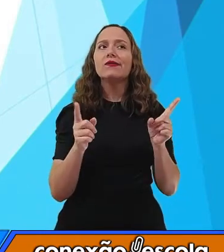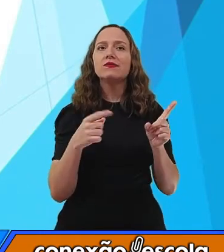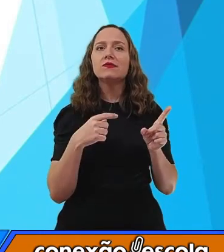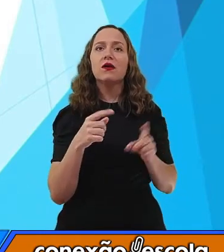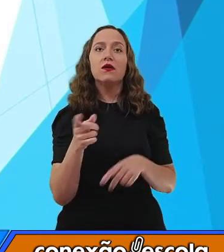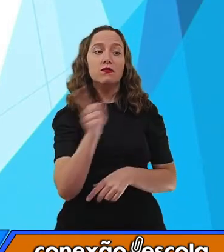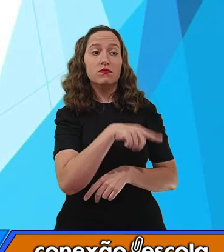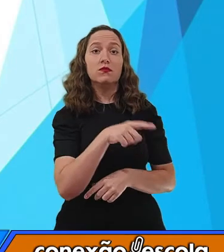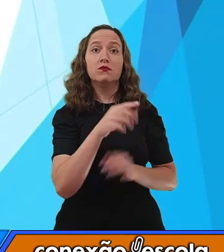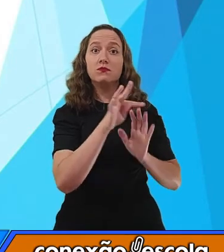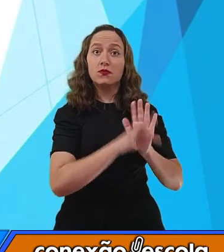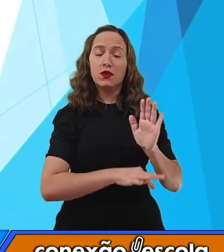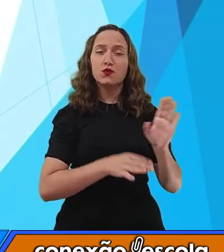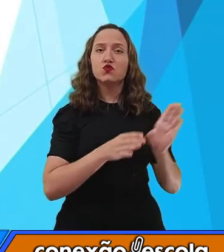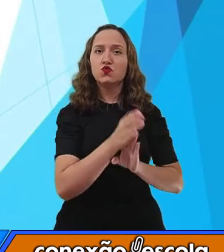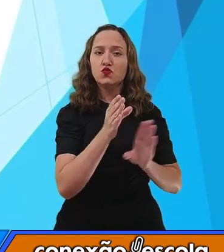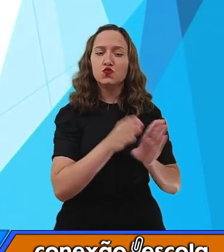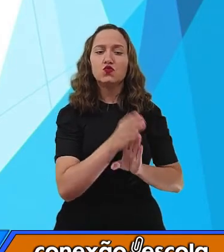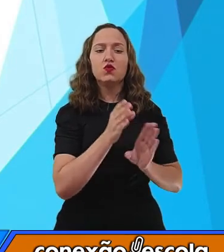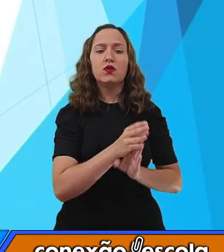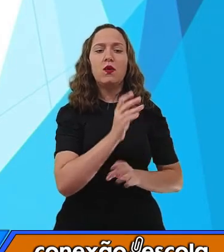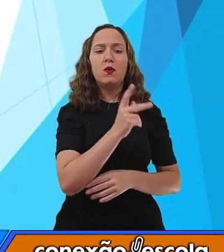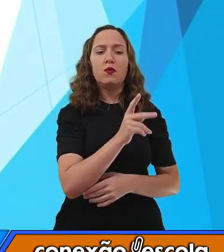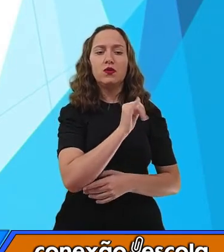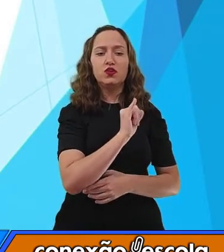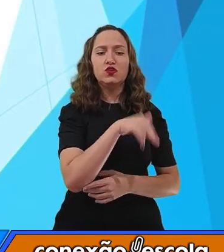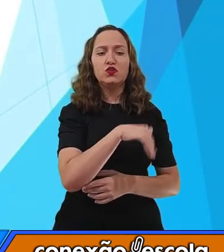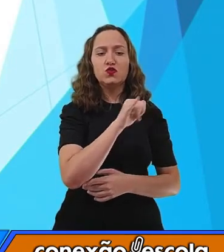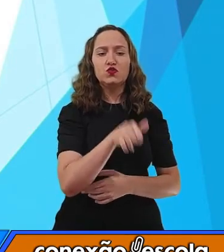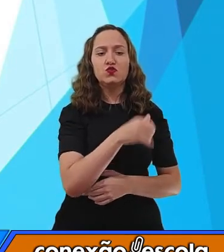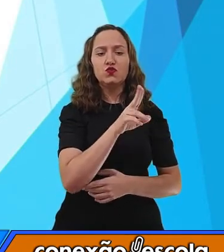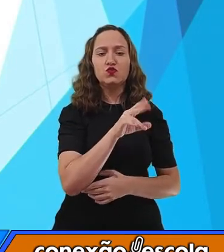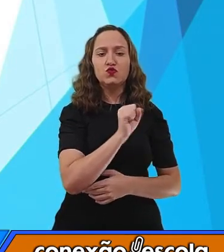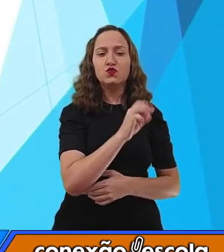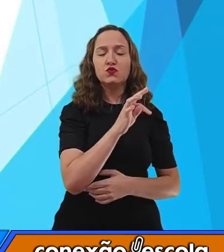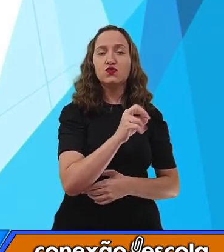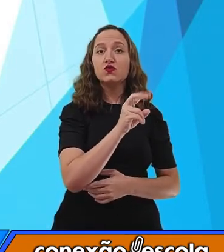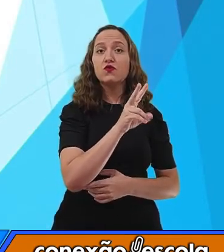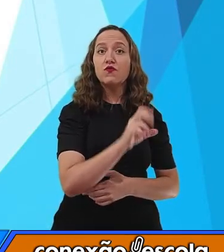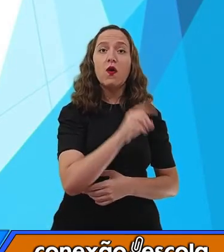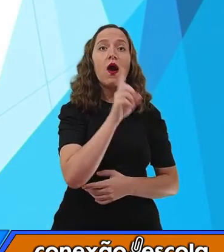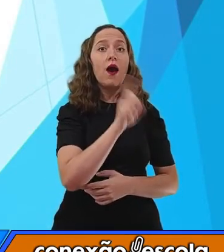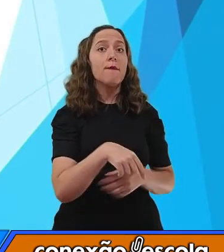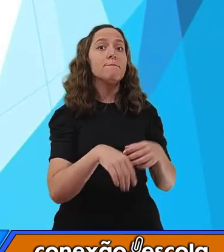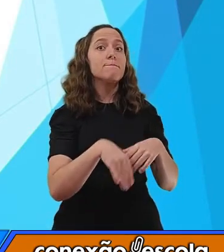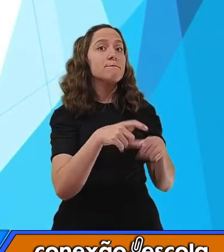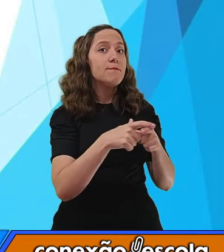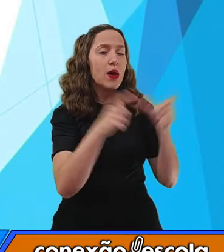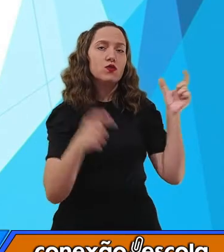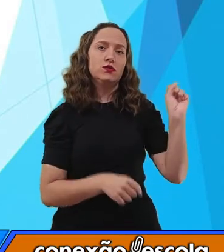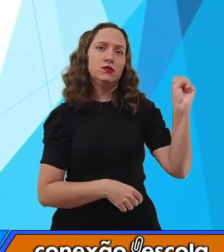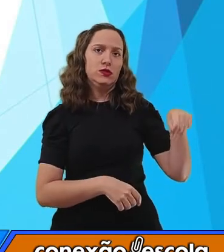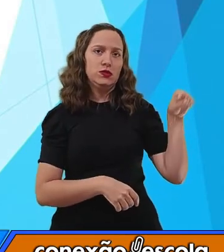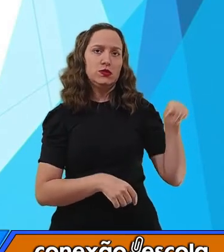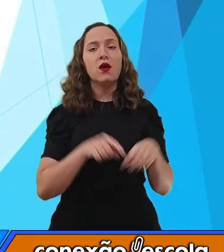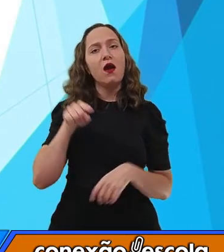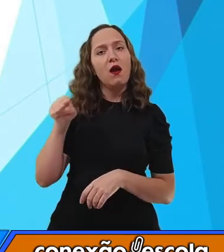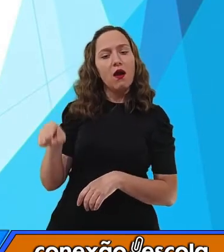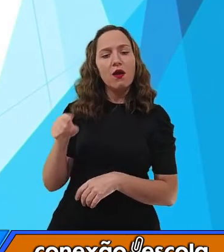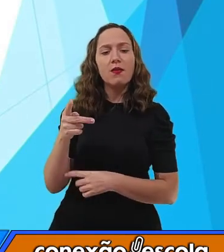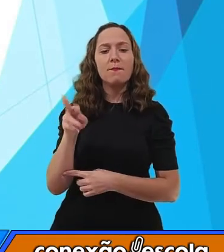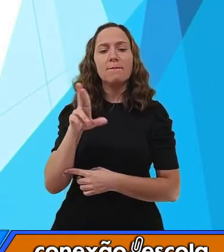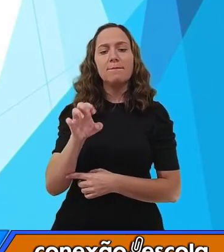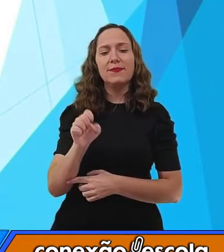muito, né? A forma negativa do verbo imperativo, né? A gente usa esse